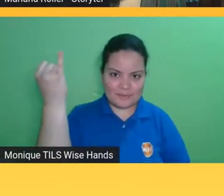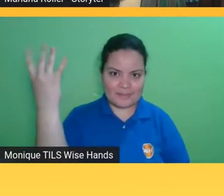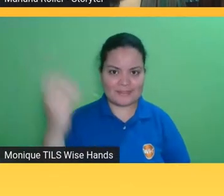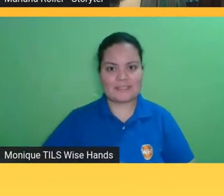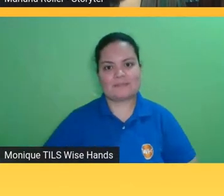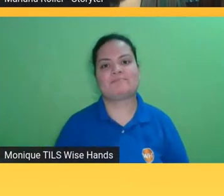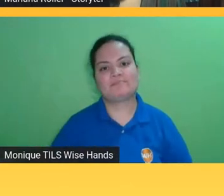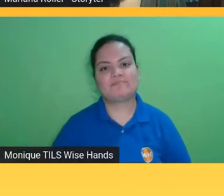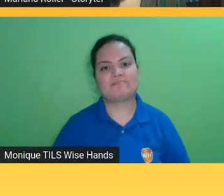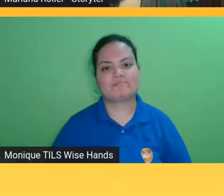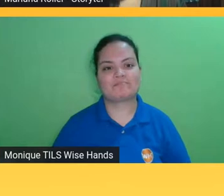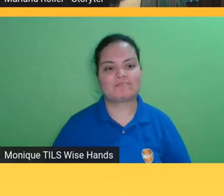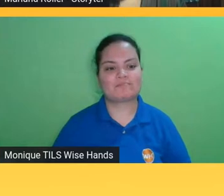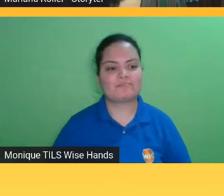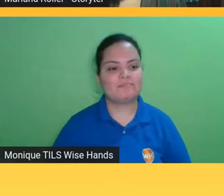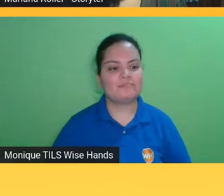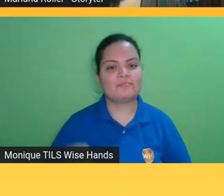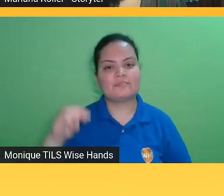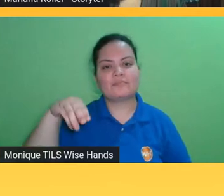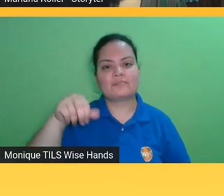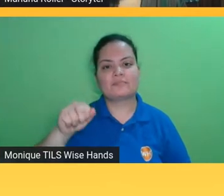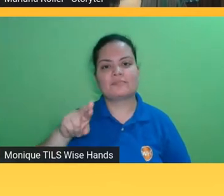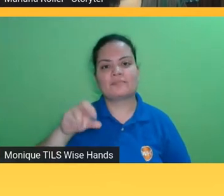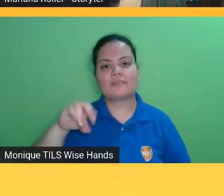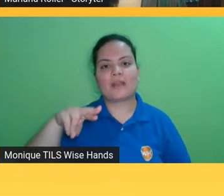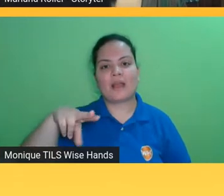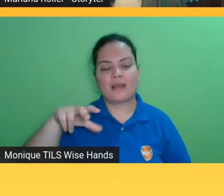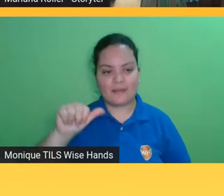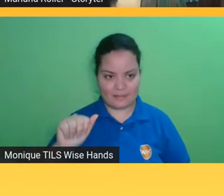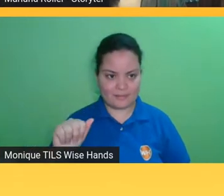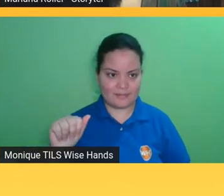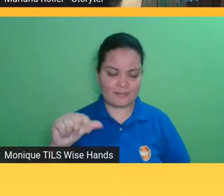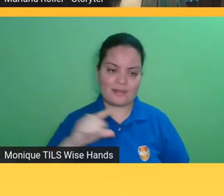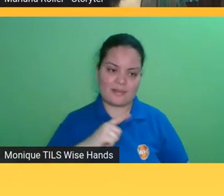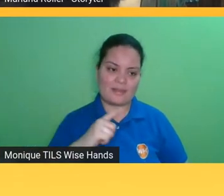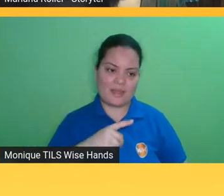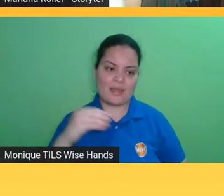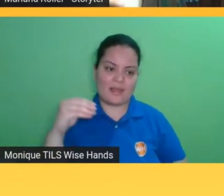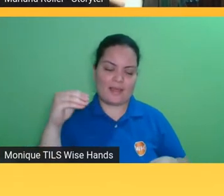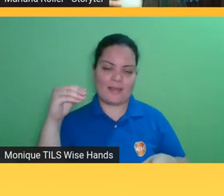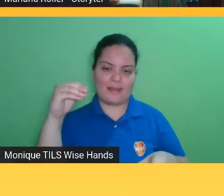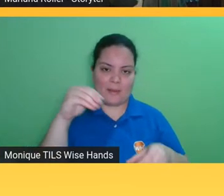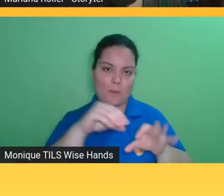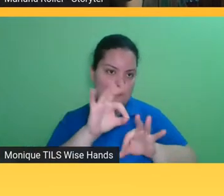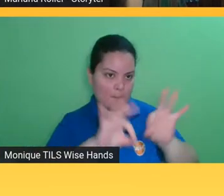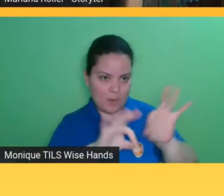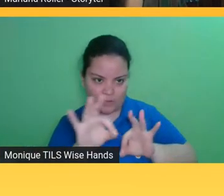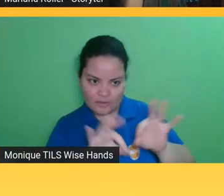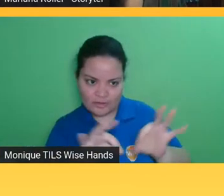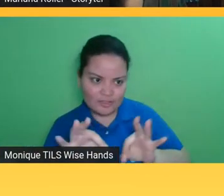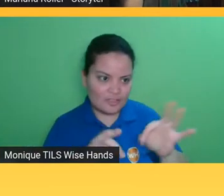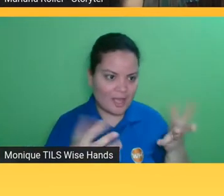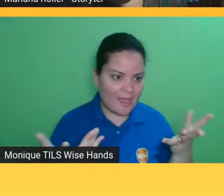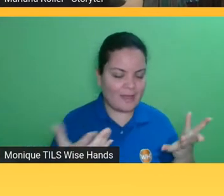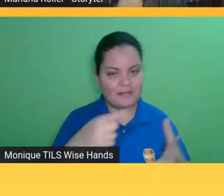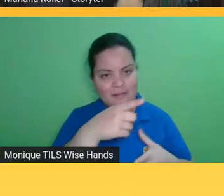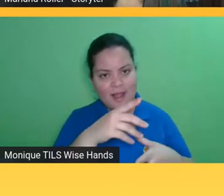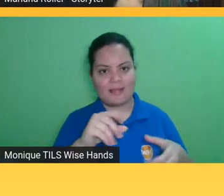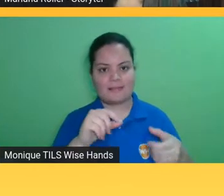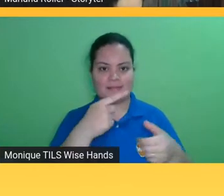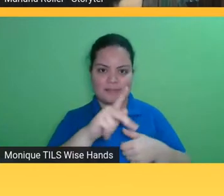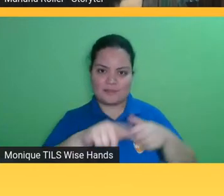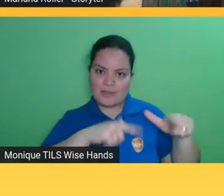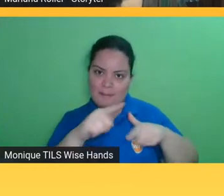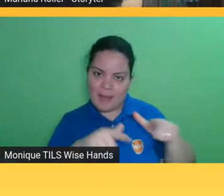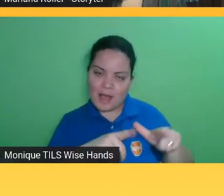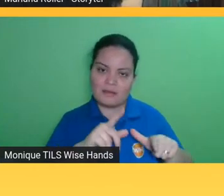Marina lá na companhia tem algum projeto assim realmente com características transmídia em que cá em uma mídia ela complementa a outra